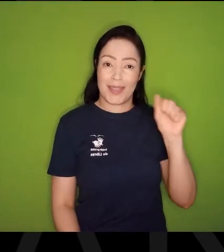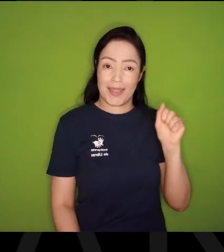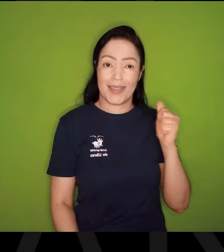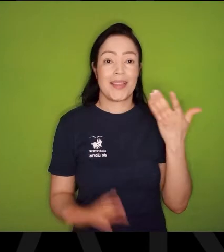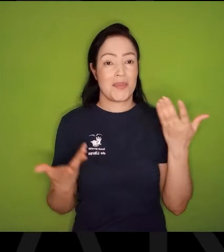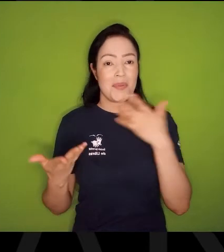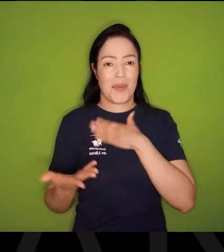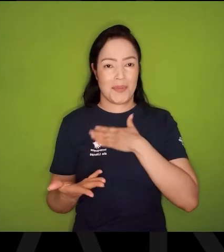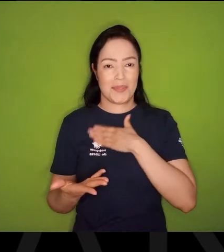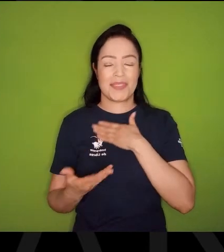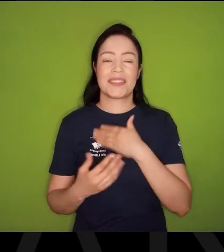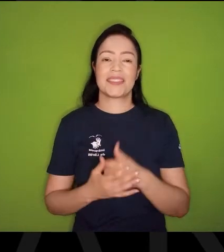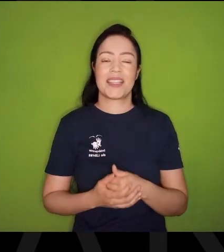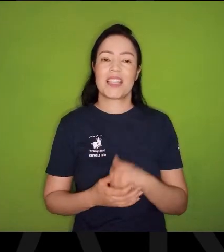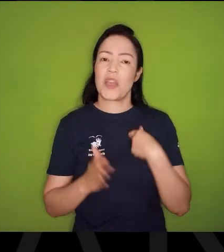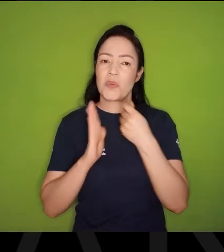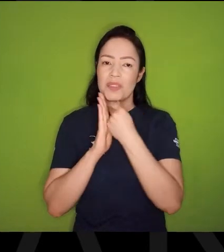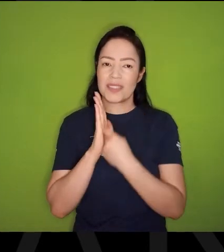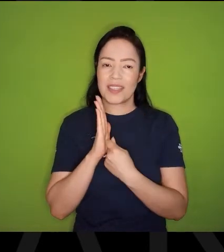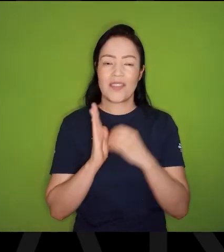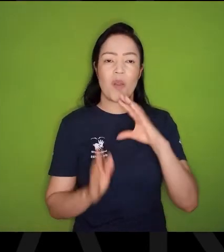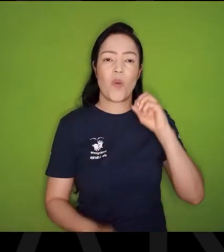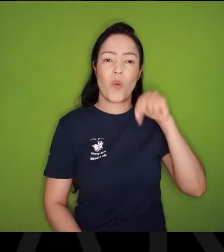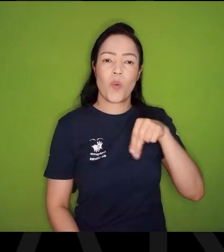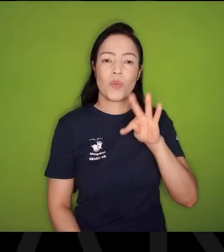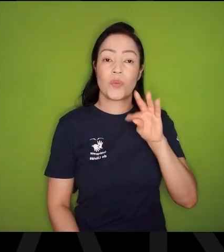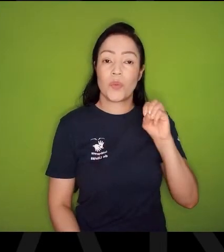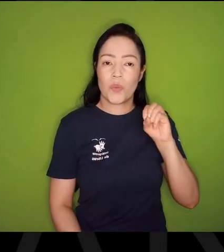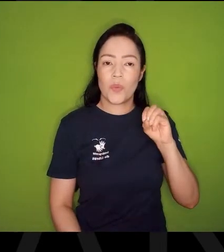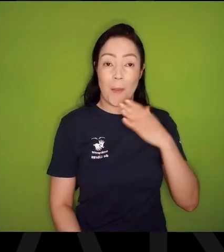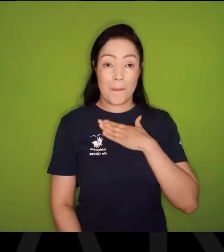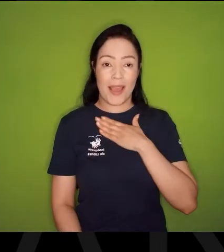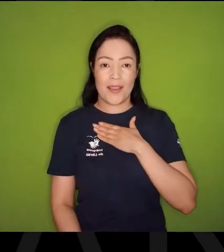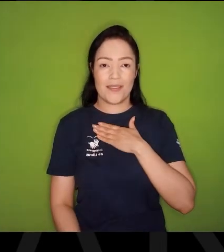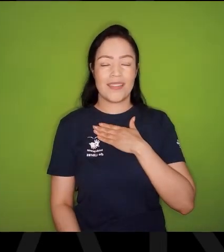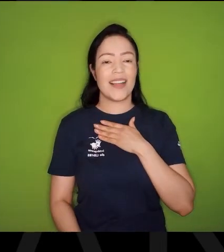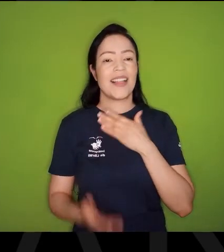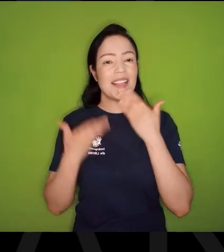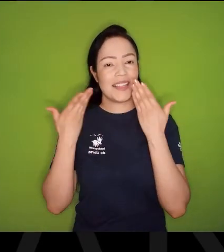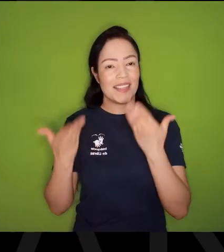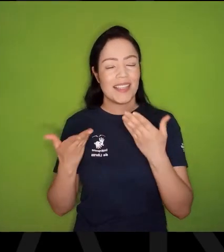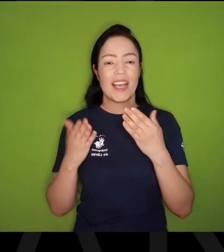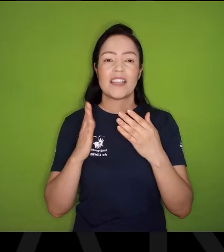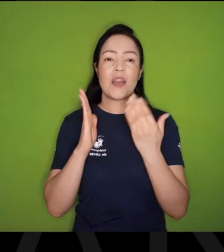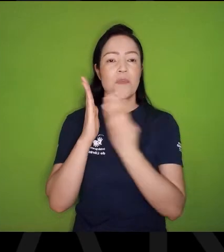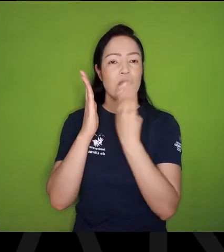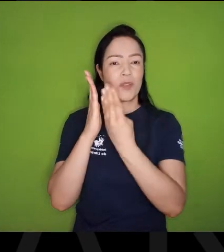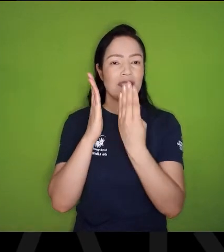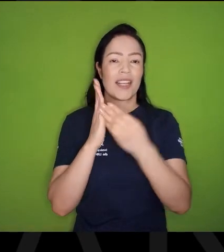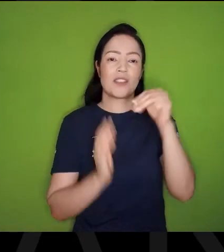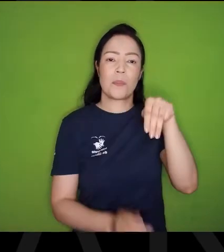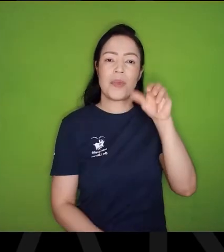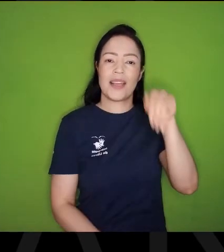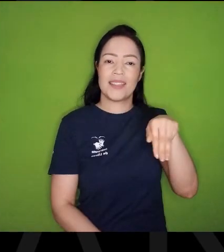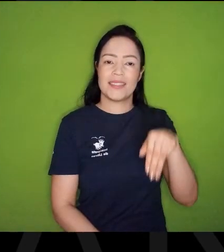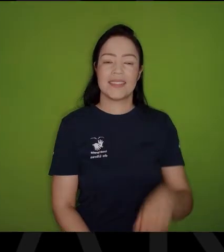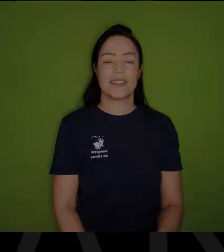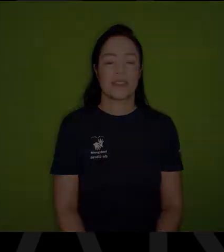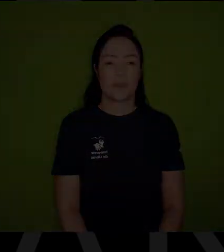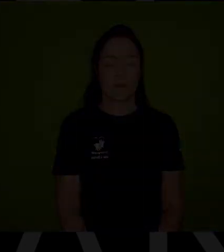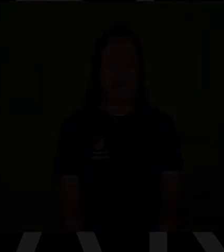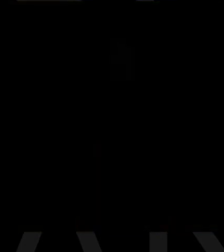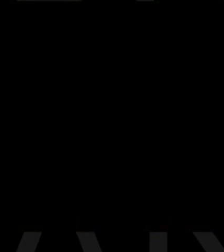E onde eu escrevi meus primeiros contos, Na biblioteca do Memorial da América Latina.